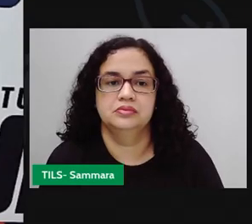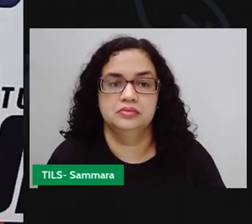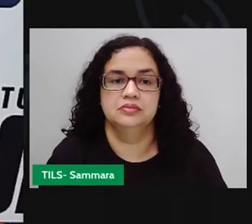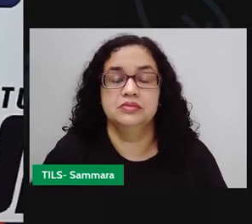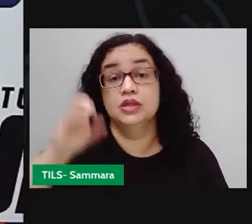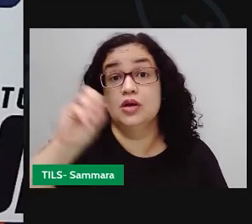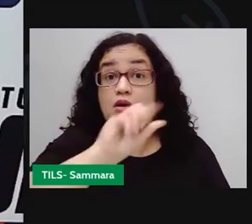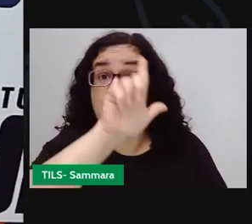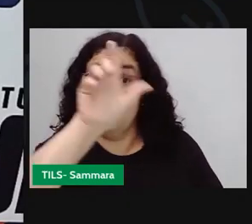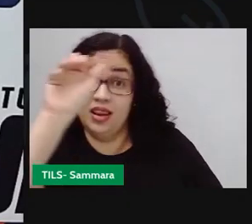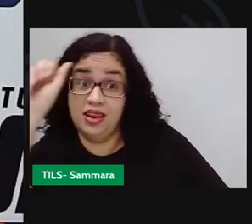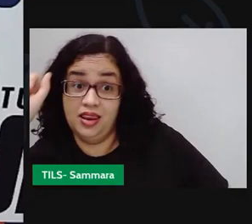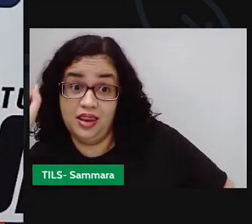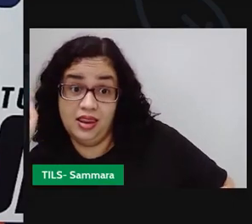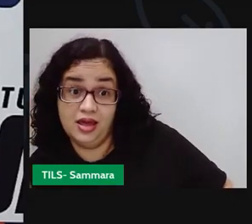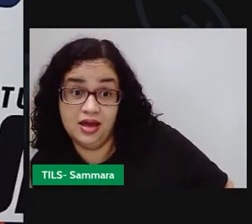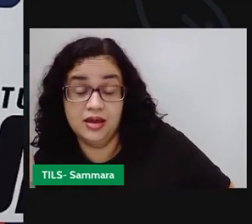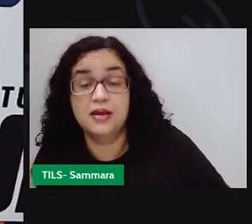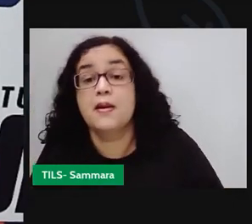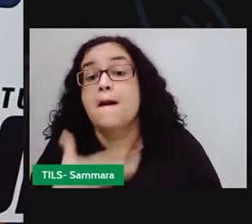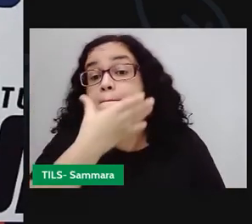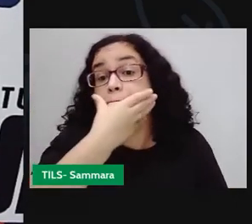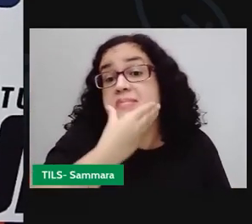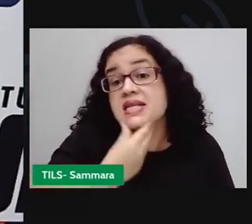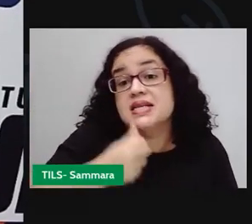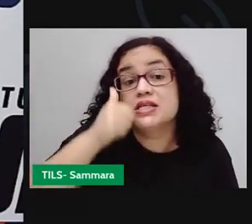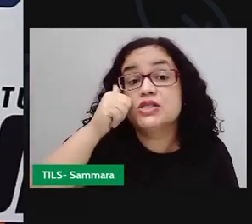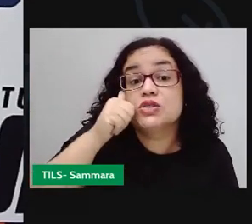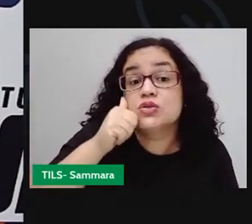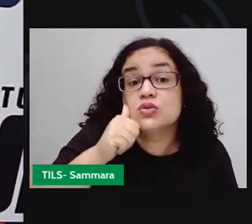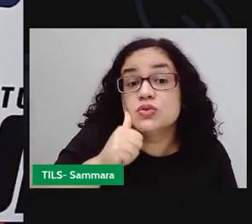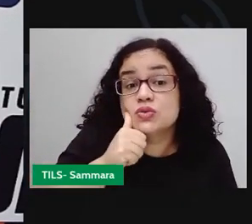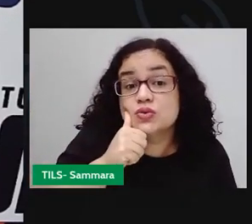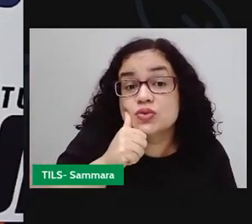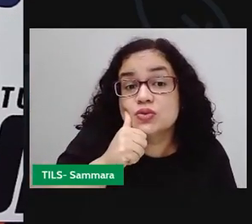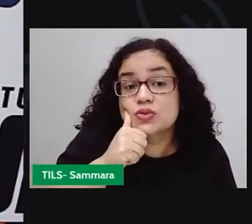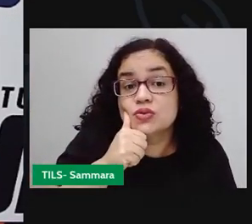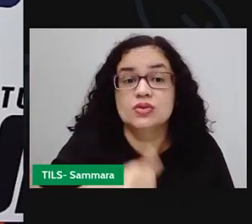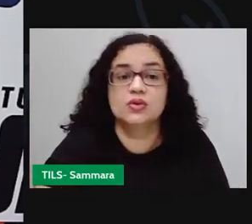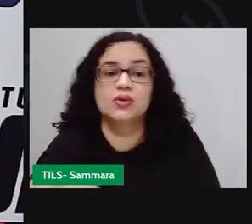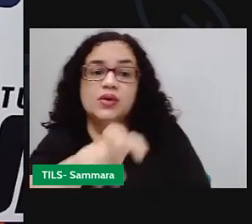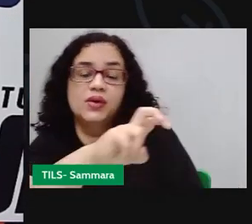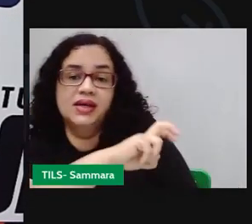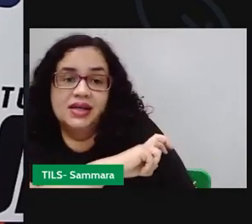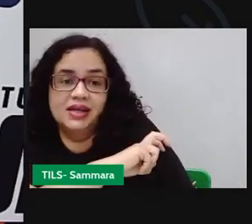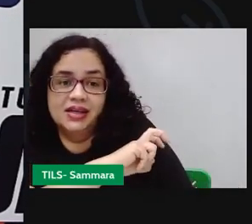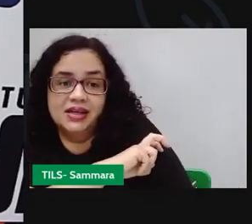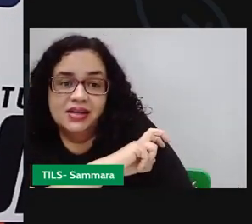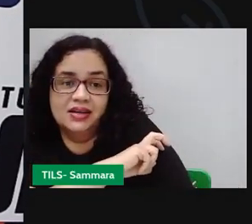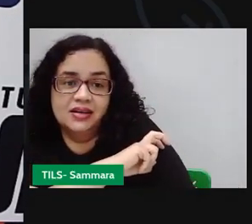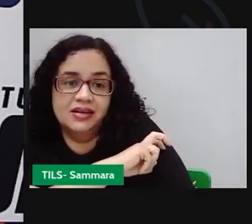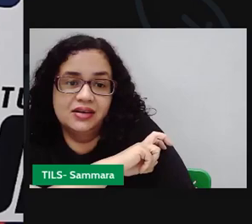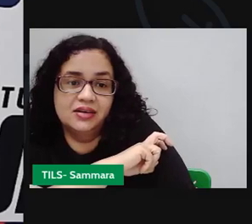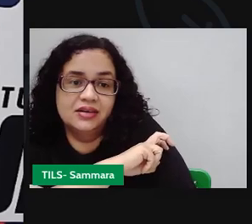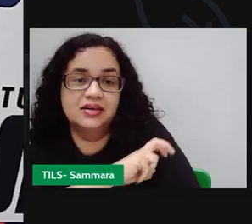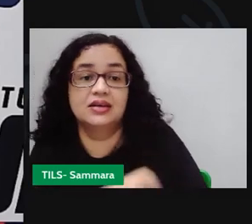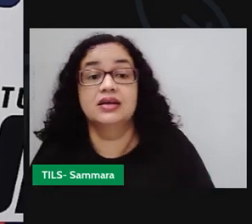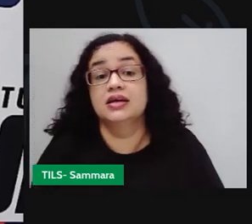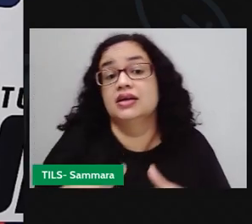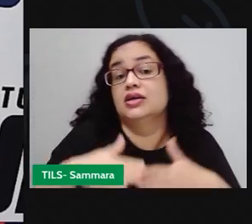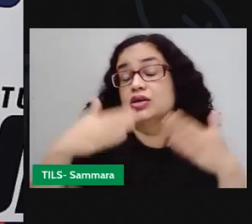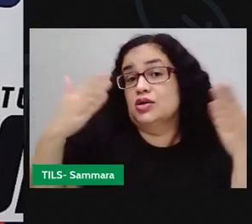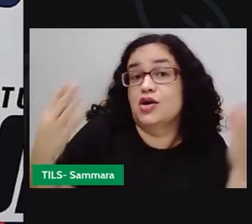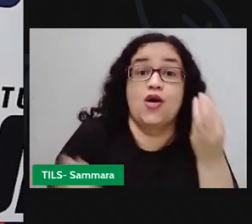Olá, meninos e meninas do quinto ano! E aí,